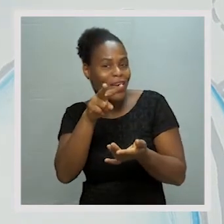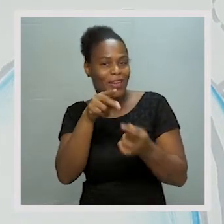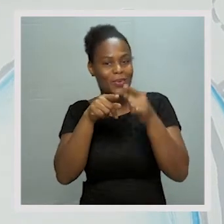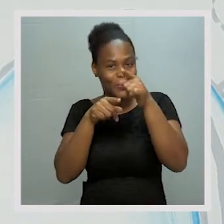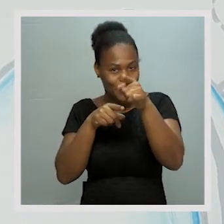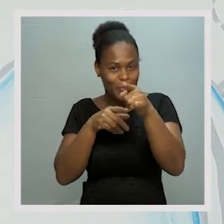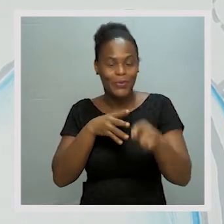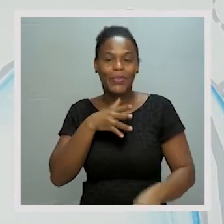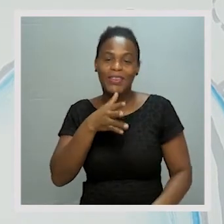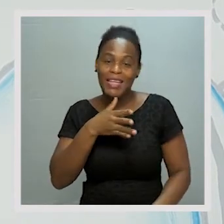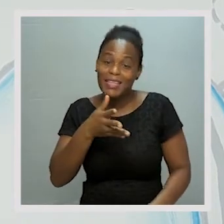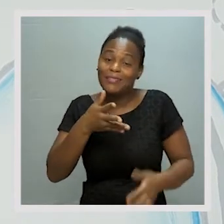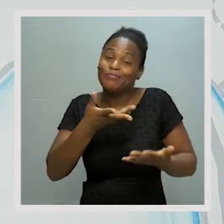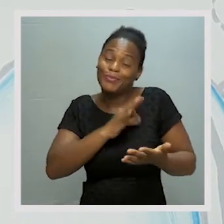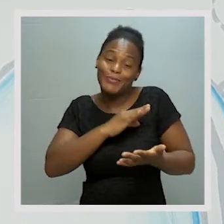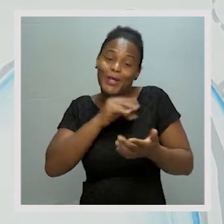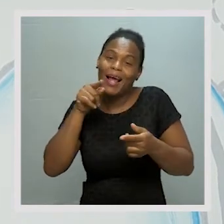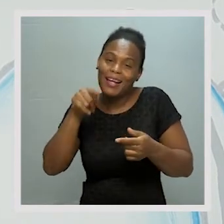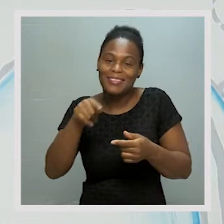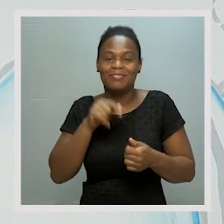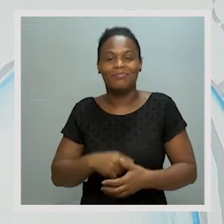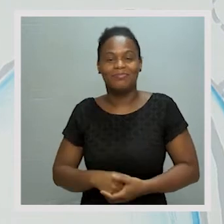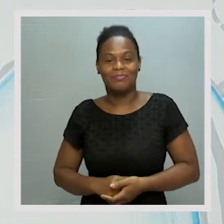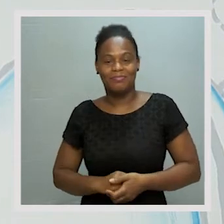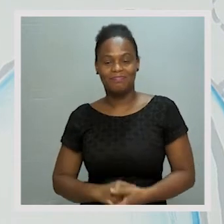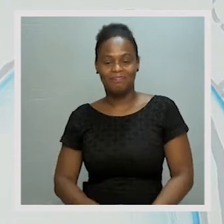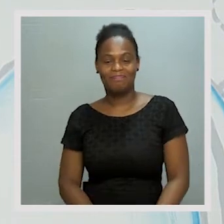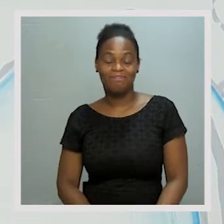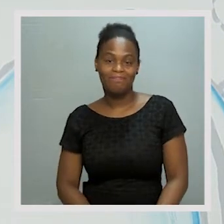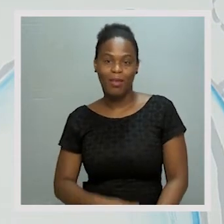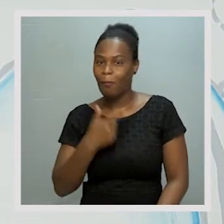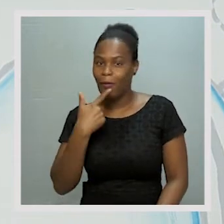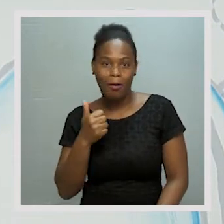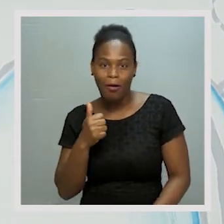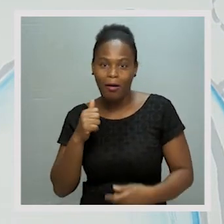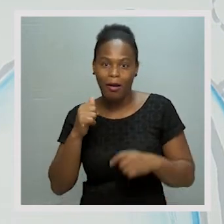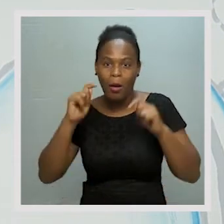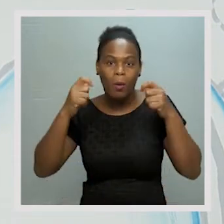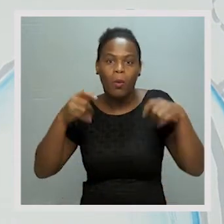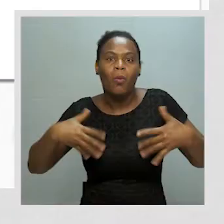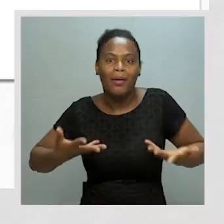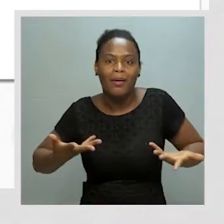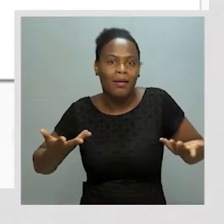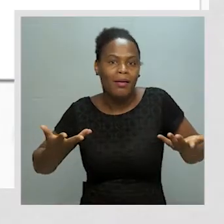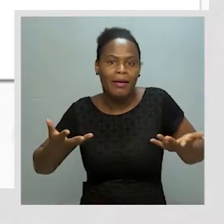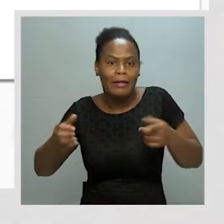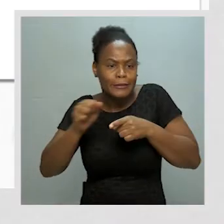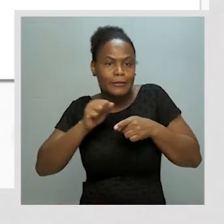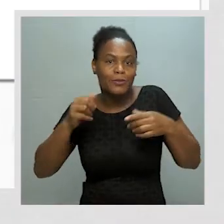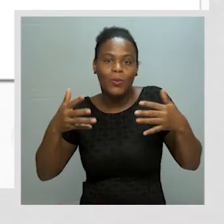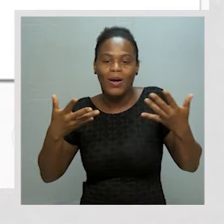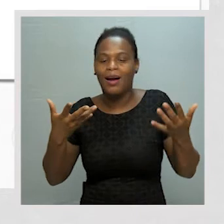Vocês vão dizer eu vou clicar. Está bem? Não devo esfregar os...